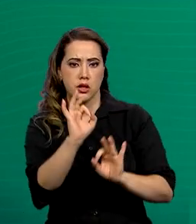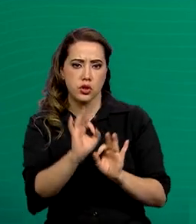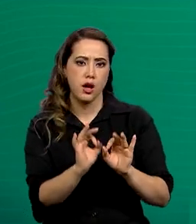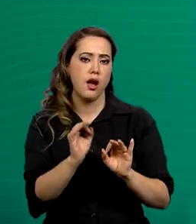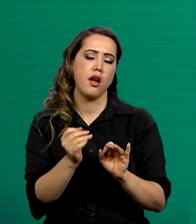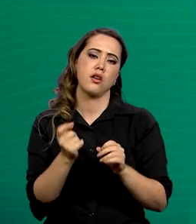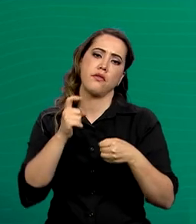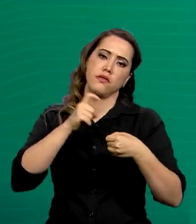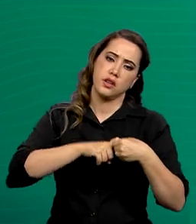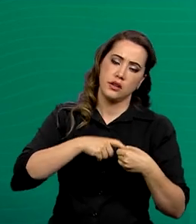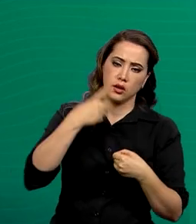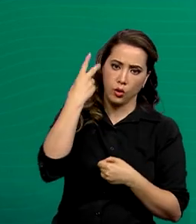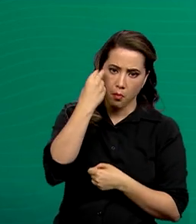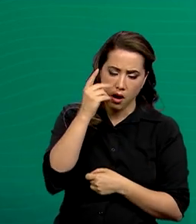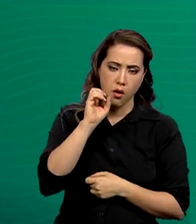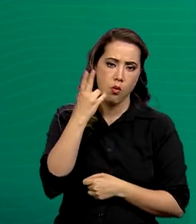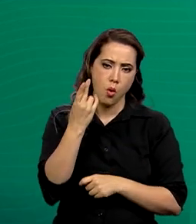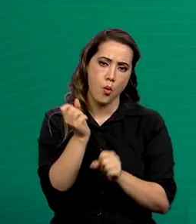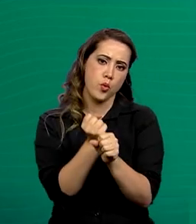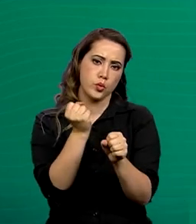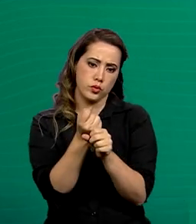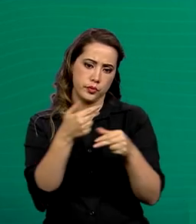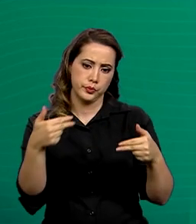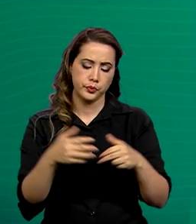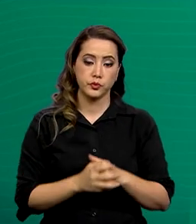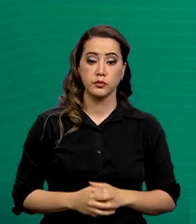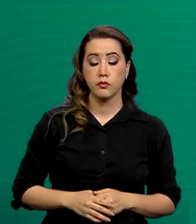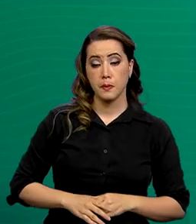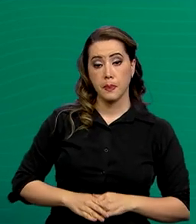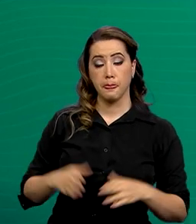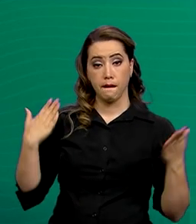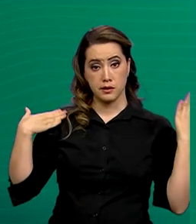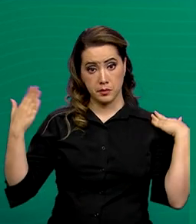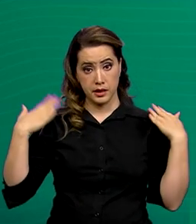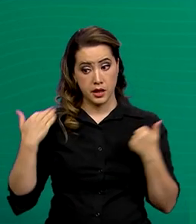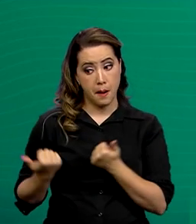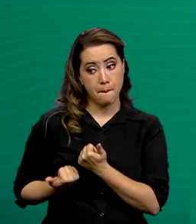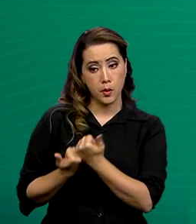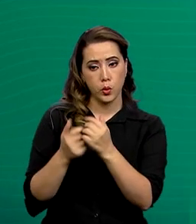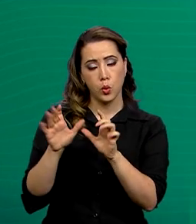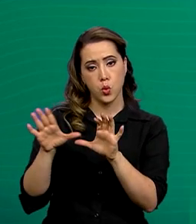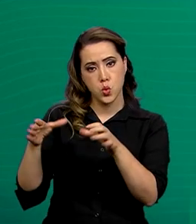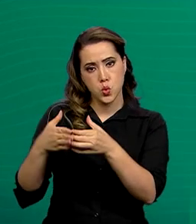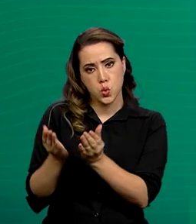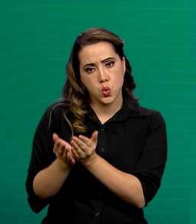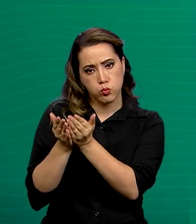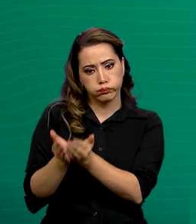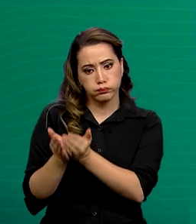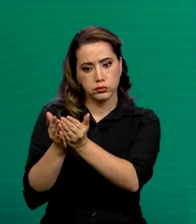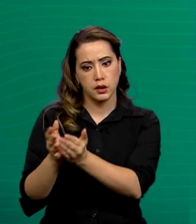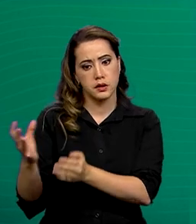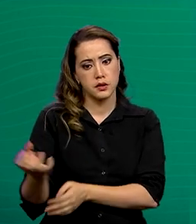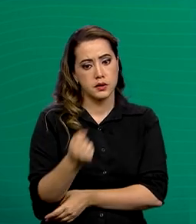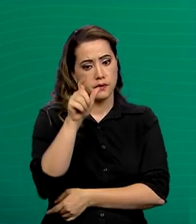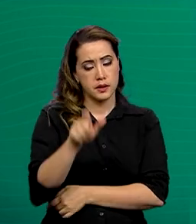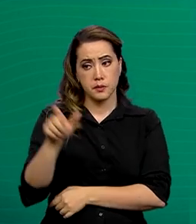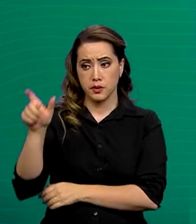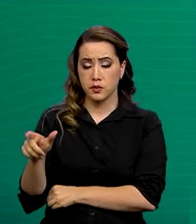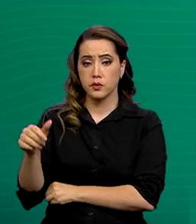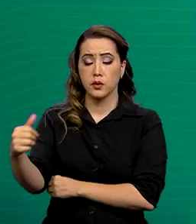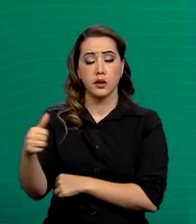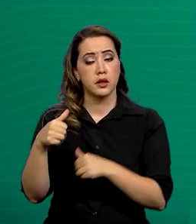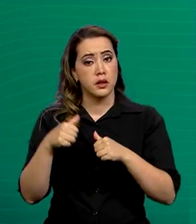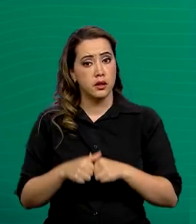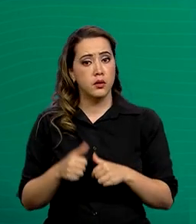A Marinha do Brasil mobilizou embarcações e militares para ajudar as autoridades locais no resgate de pessoas que